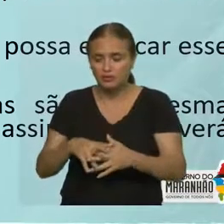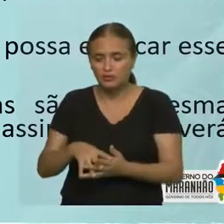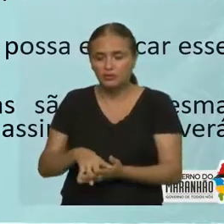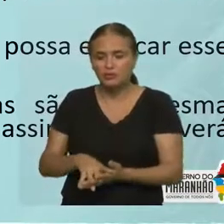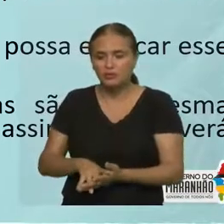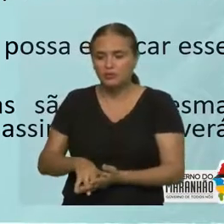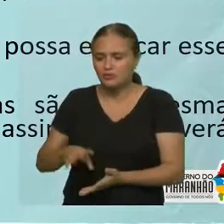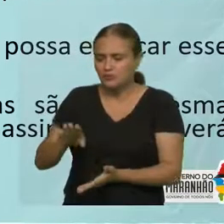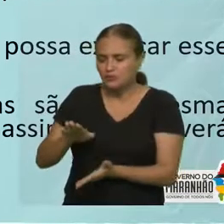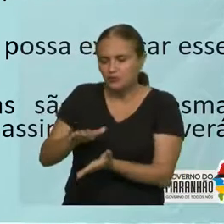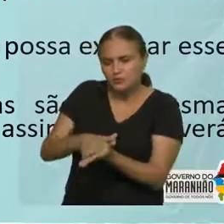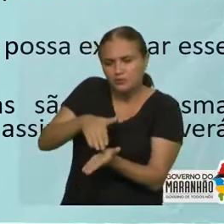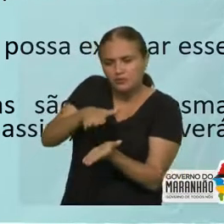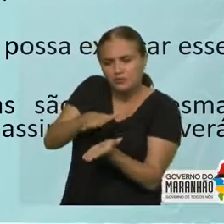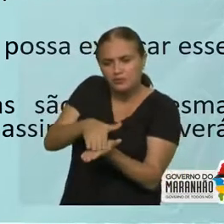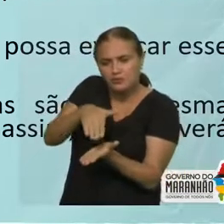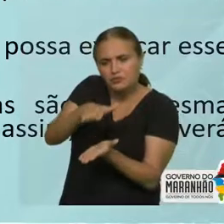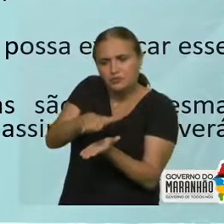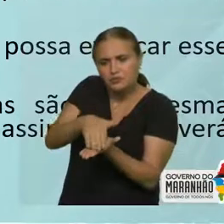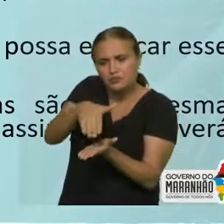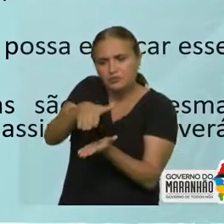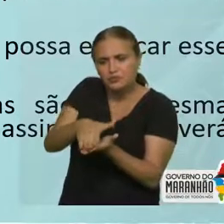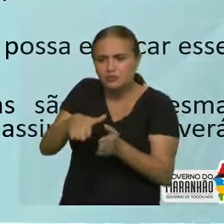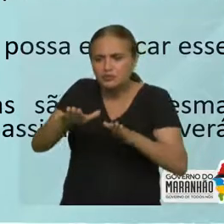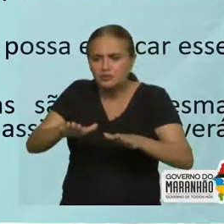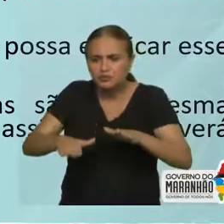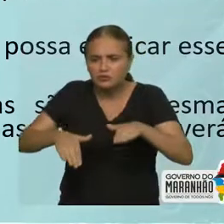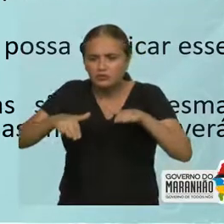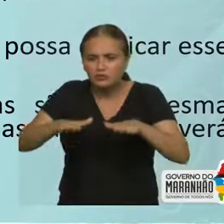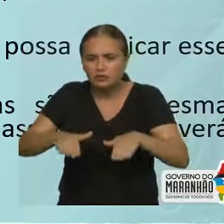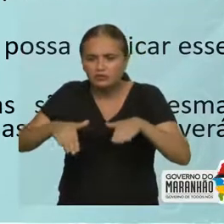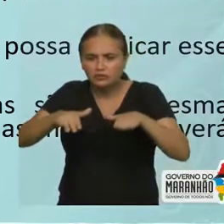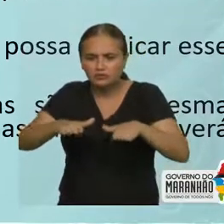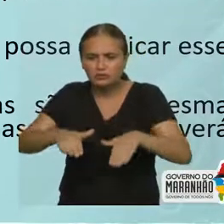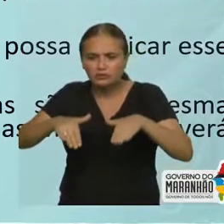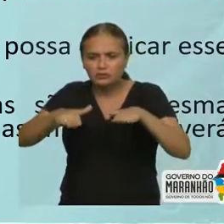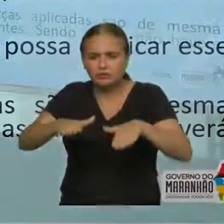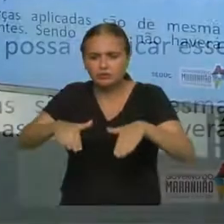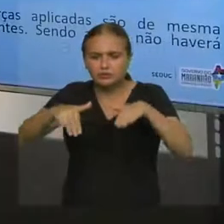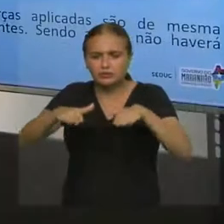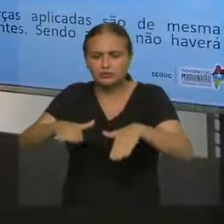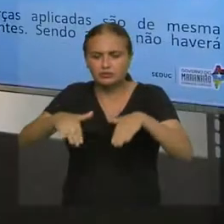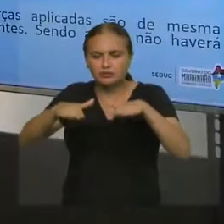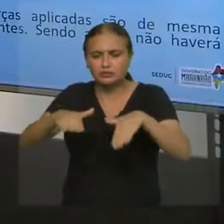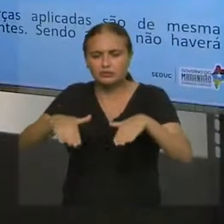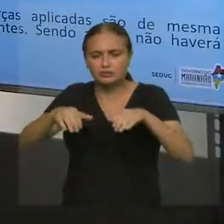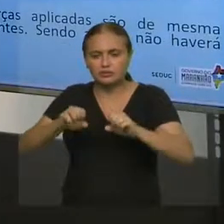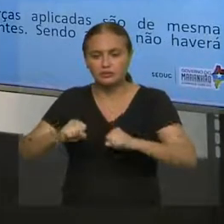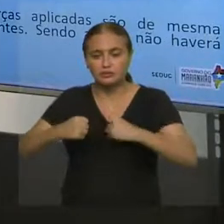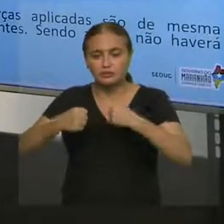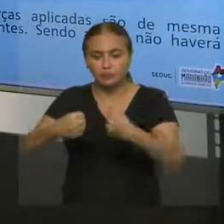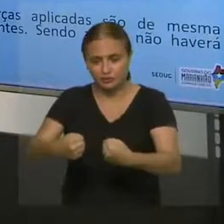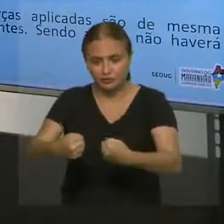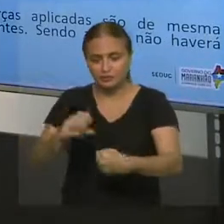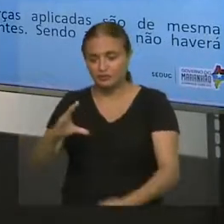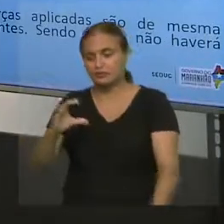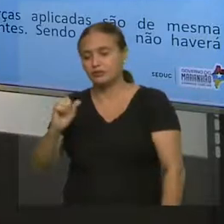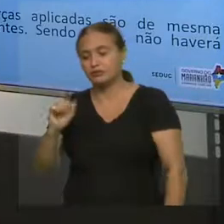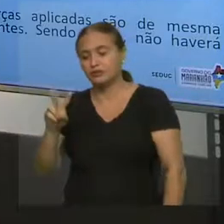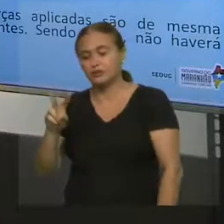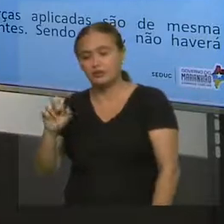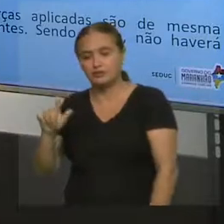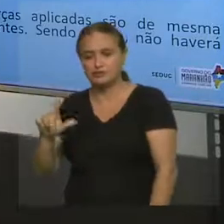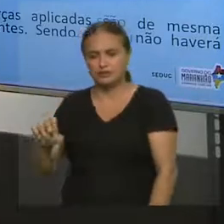movimento. Então, comentei para vocês, agora eu mostrei do carro, né? O pneu do carro aplica uma força para trás e o solo joga ele,